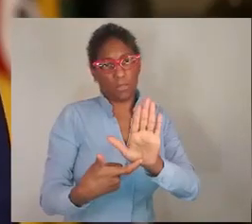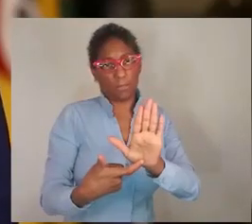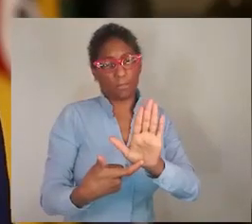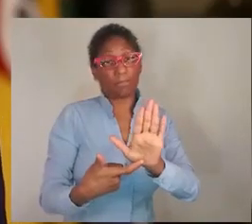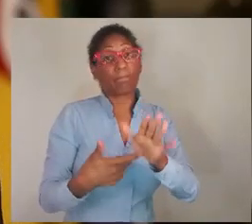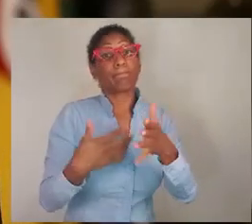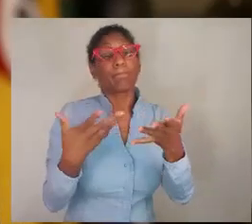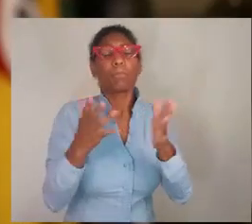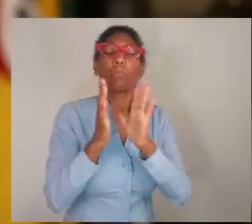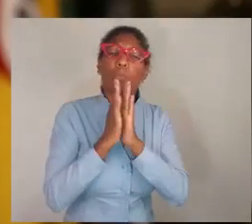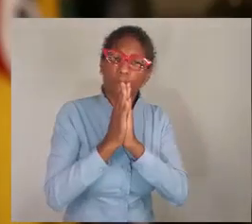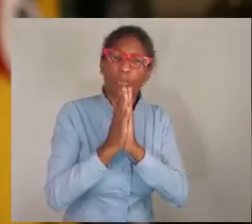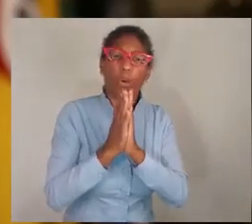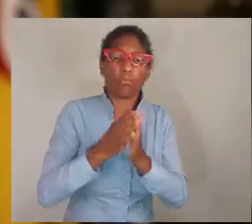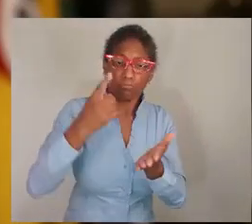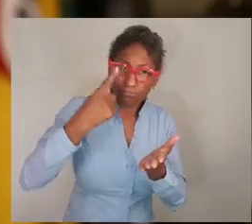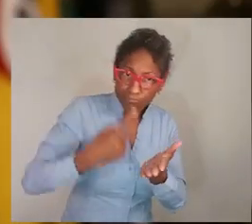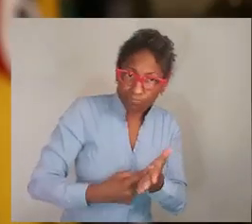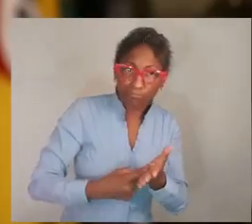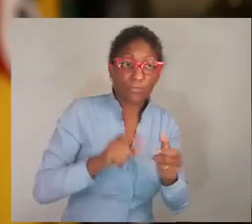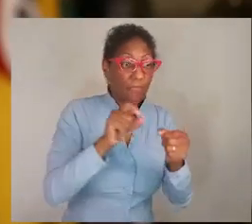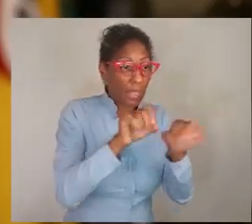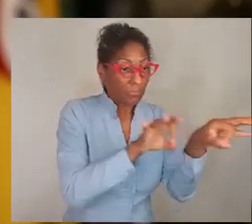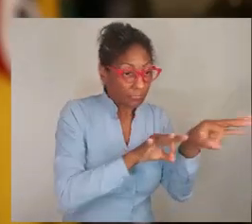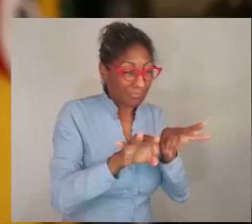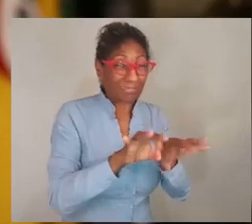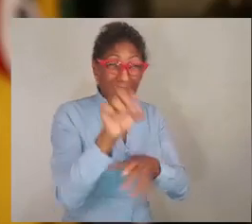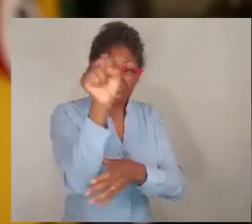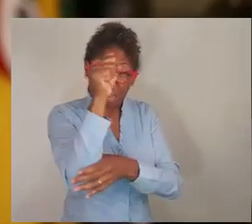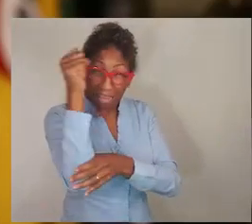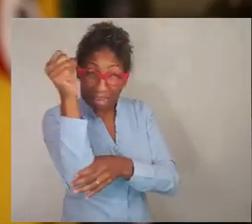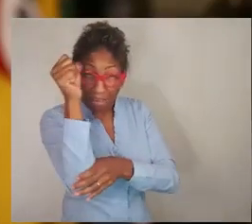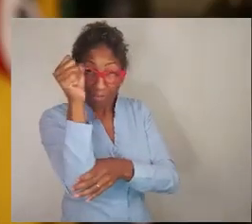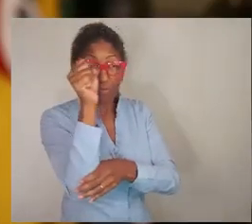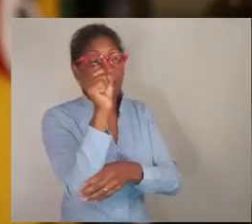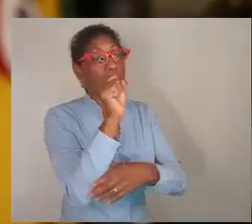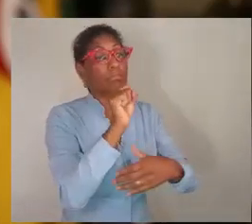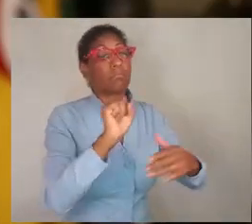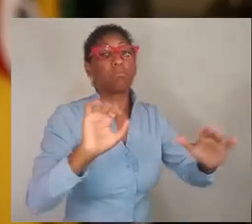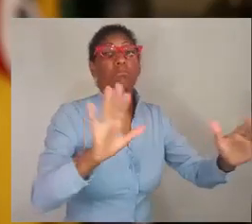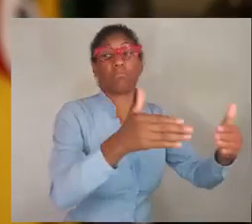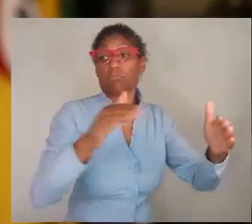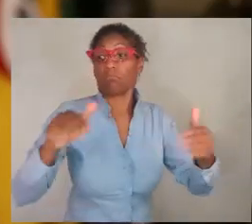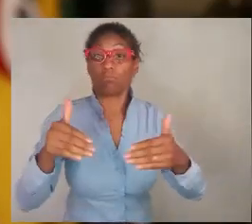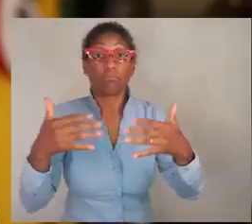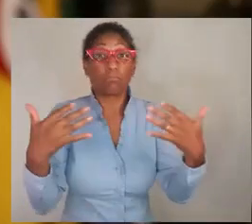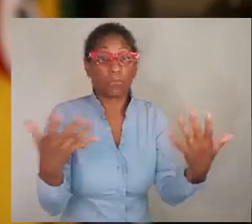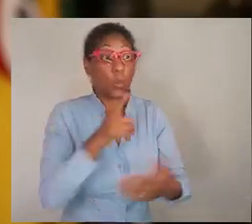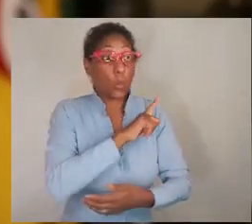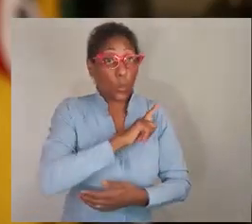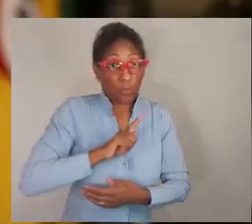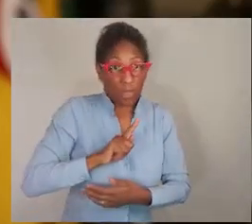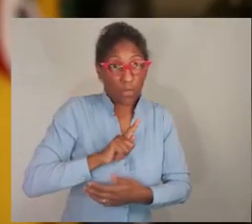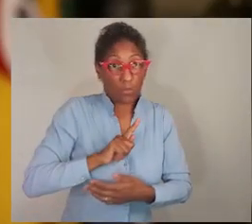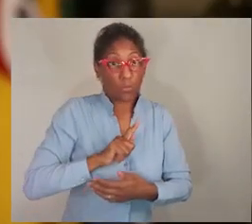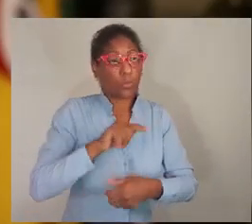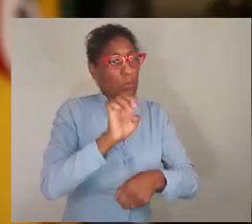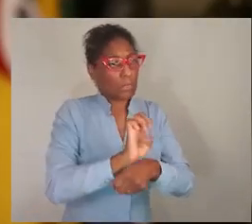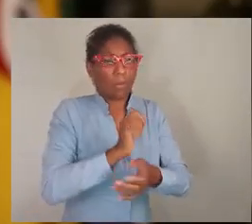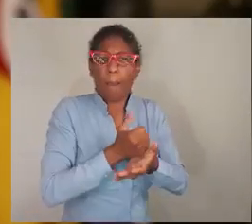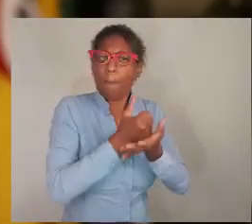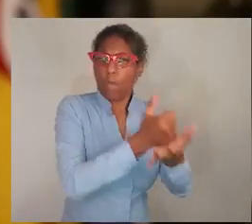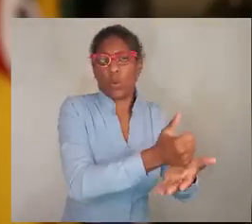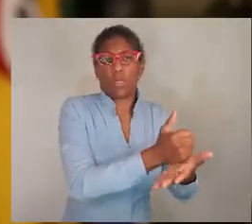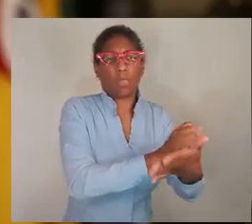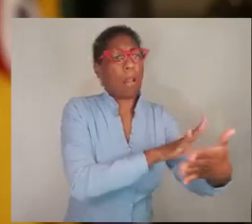apresentados. Apliquem na proporção da gravidade que o momento exige. O governo do